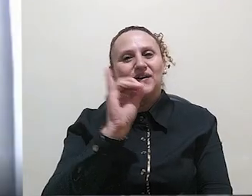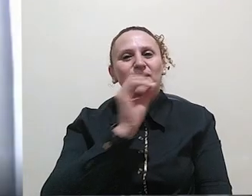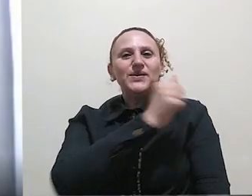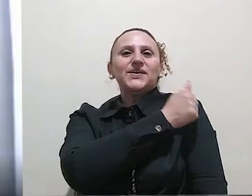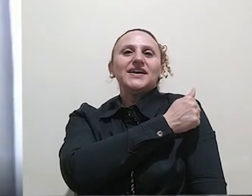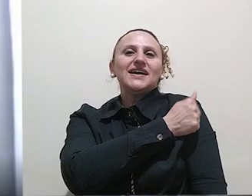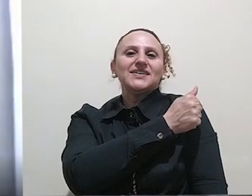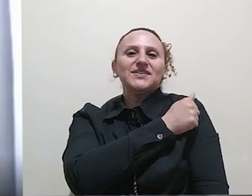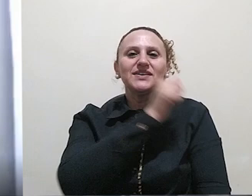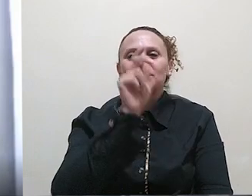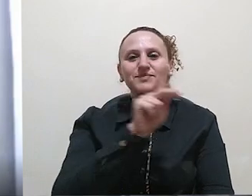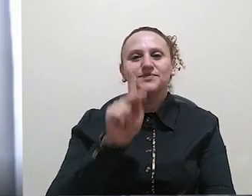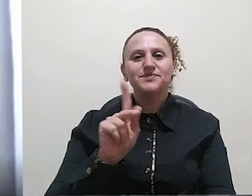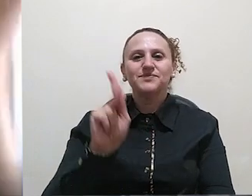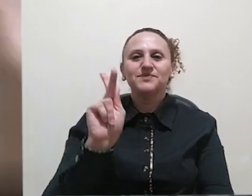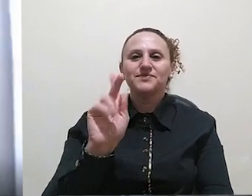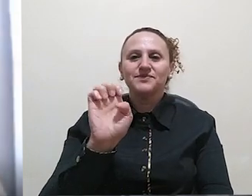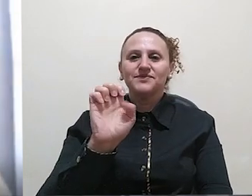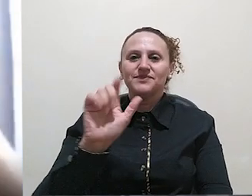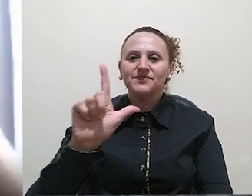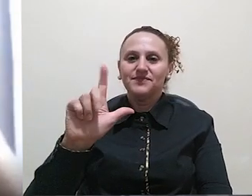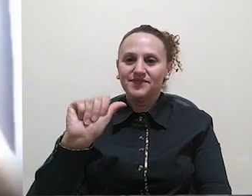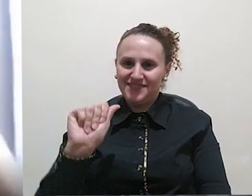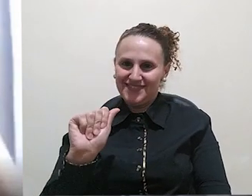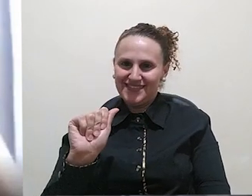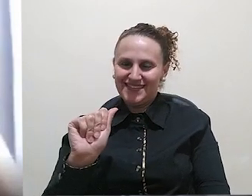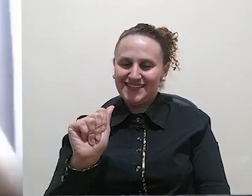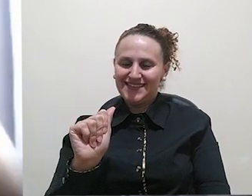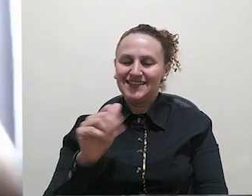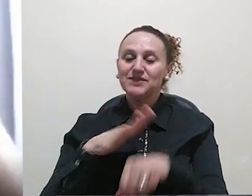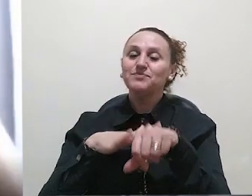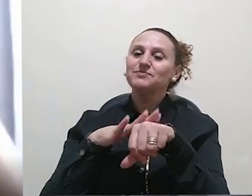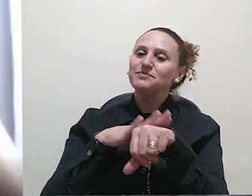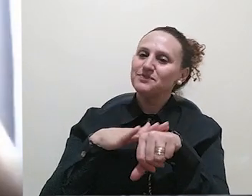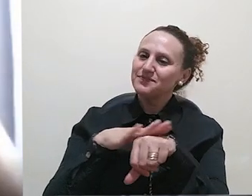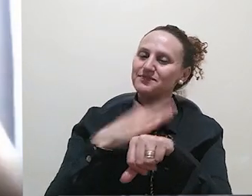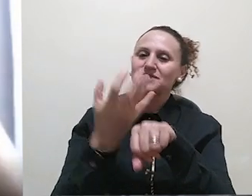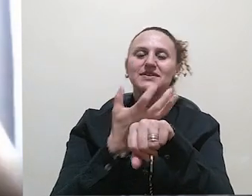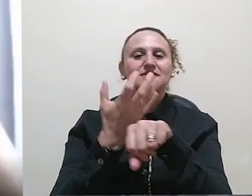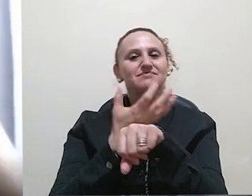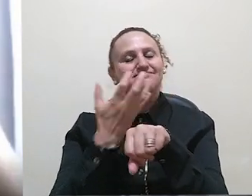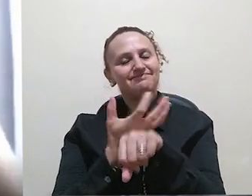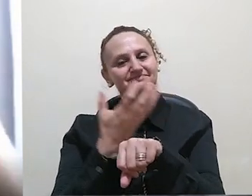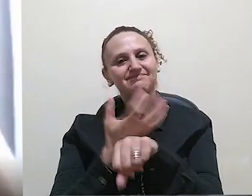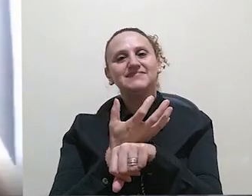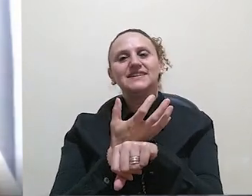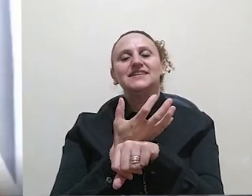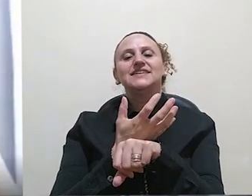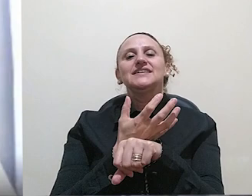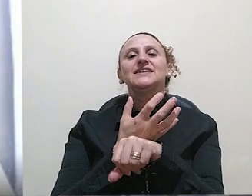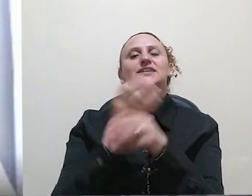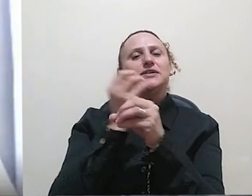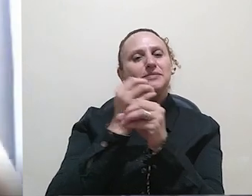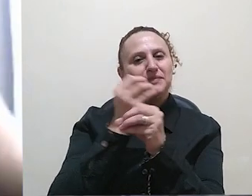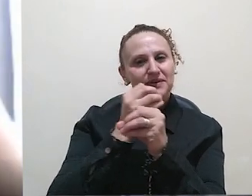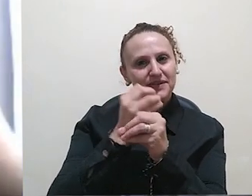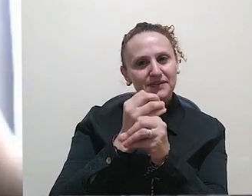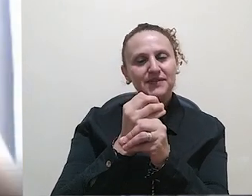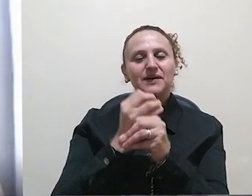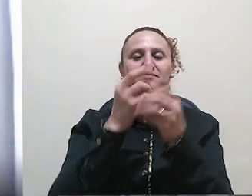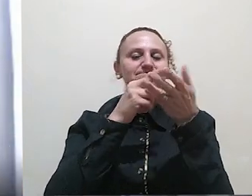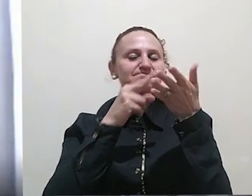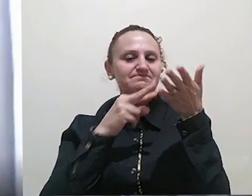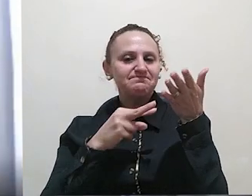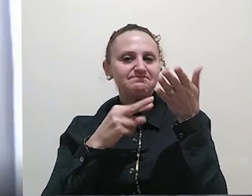Olá alunos, professora Keila, mais uma conversa sobre a disciplina de laboratório de leitura e